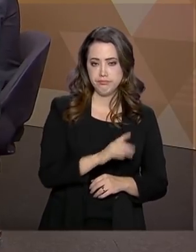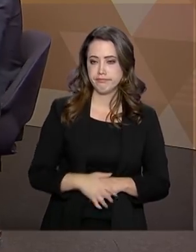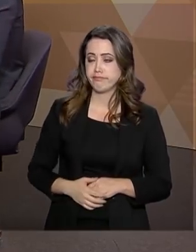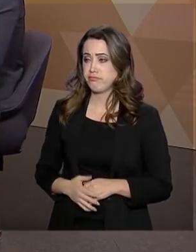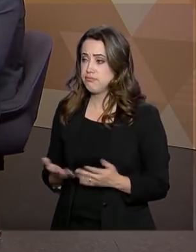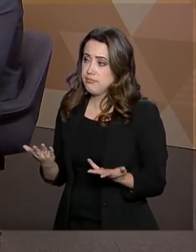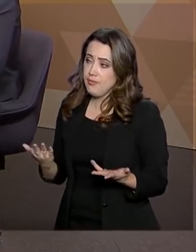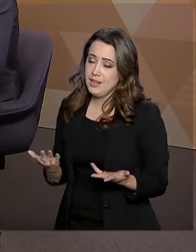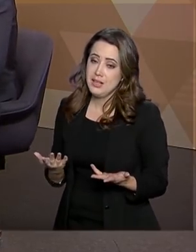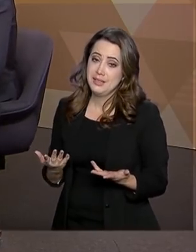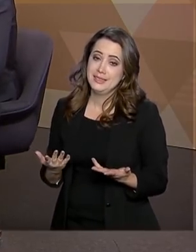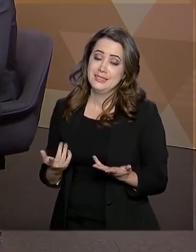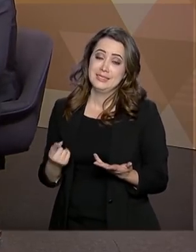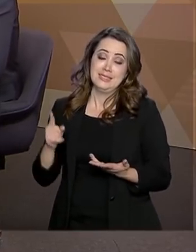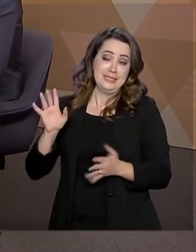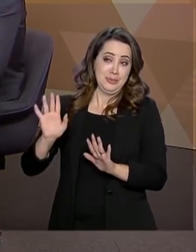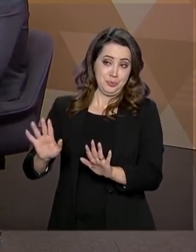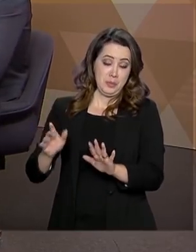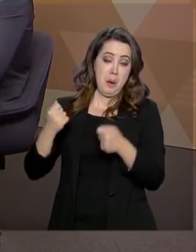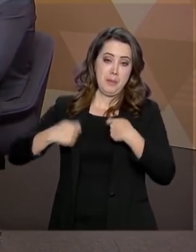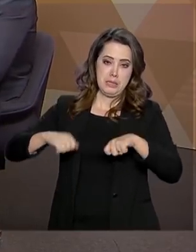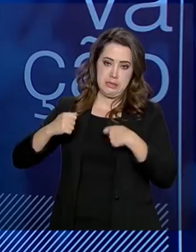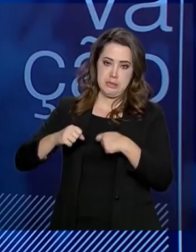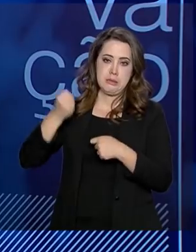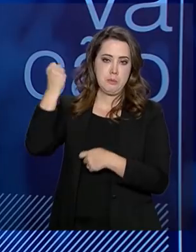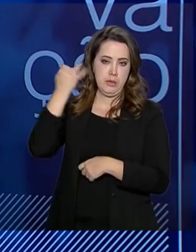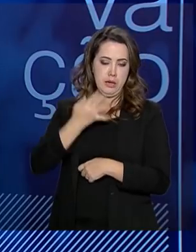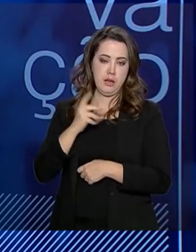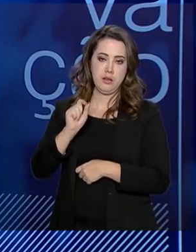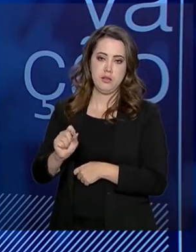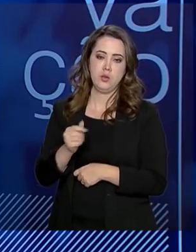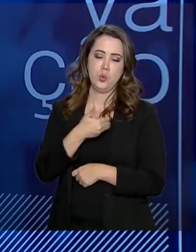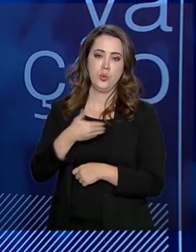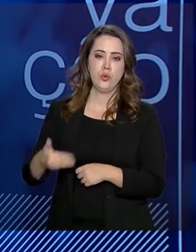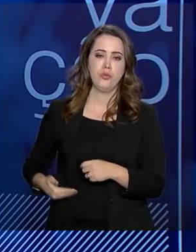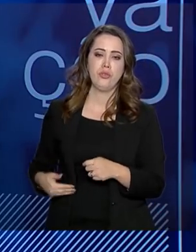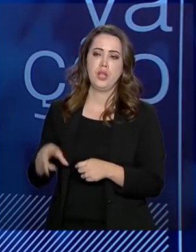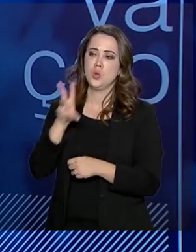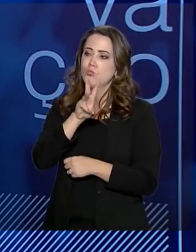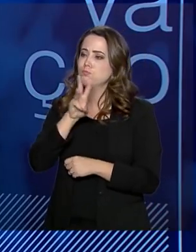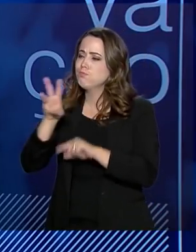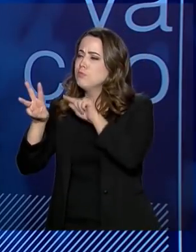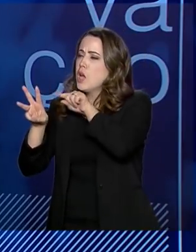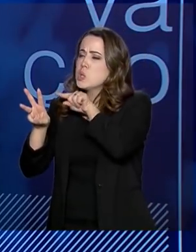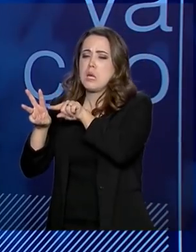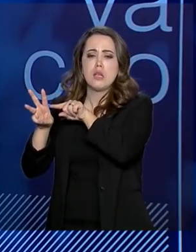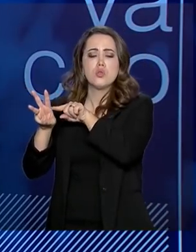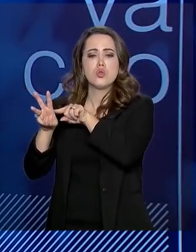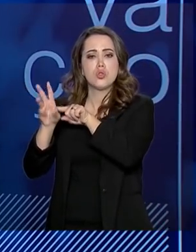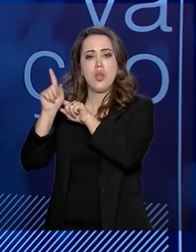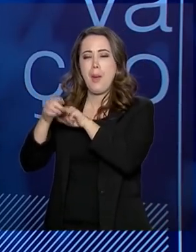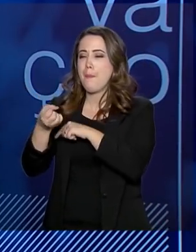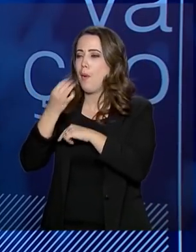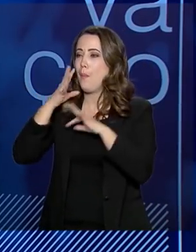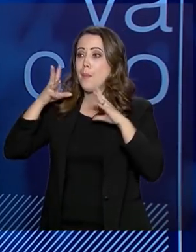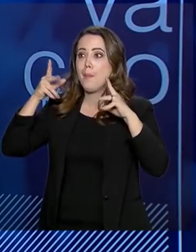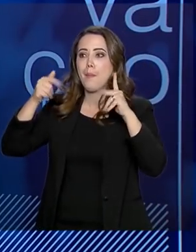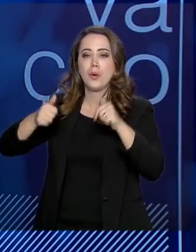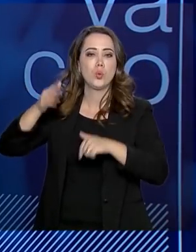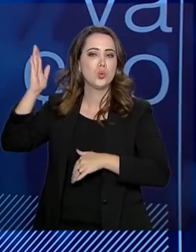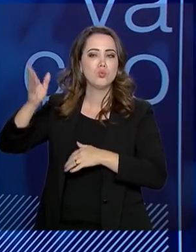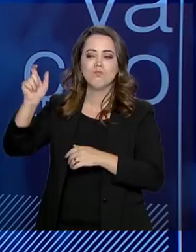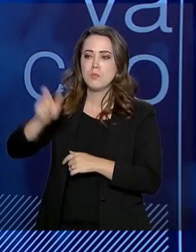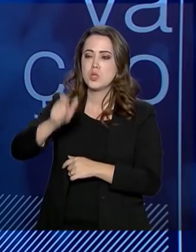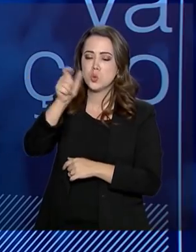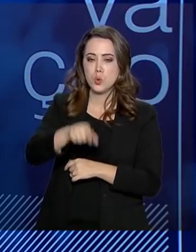Bom, primeiro é preciso pontuar que o governo digital e a oferta de serviços digitais é bom para todo mundo. É